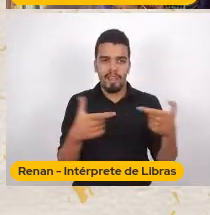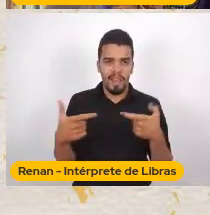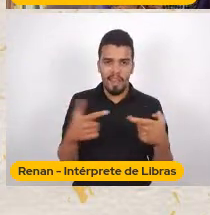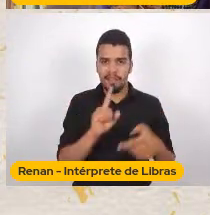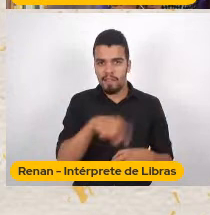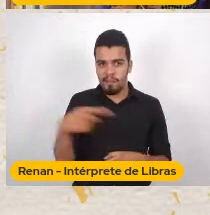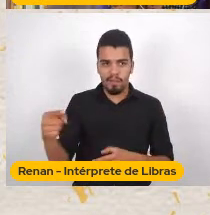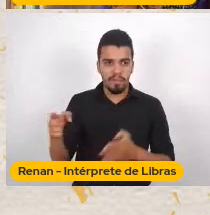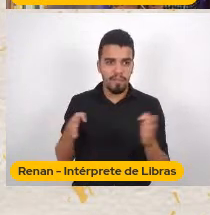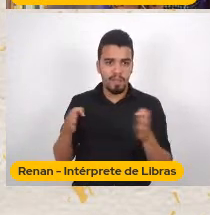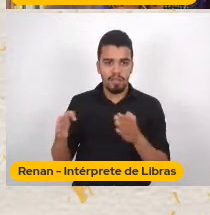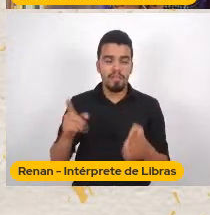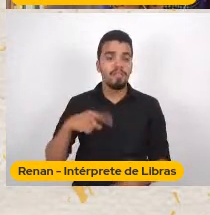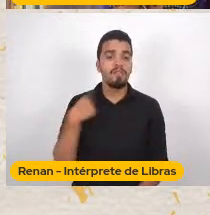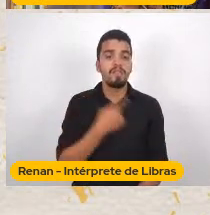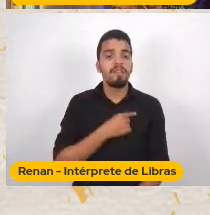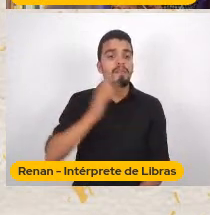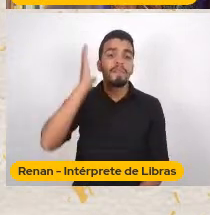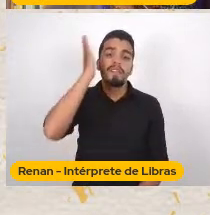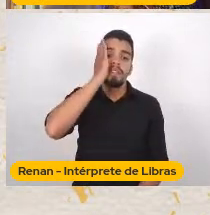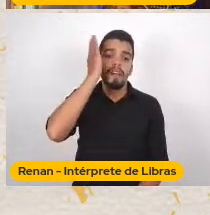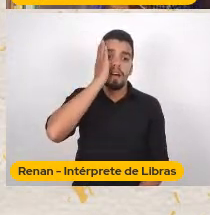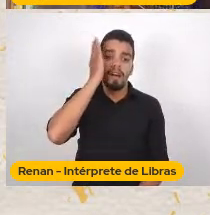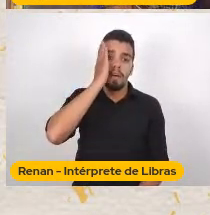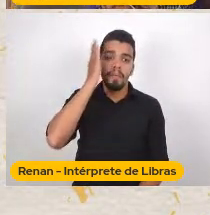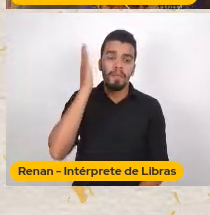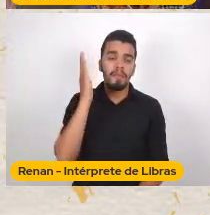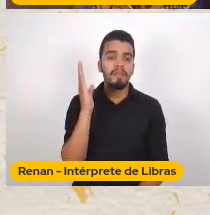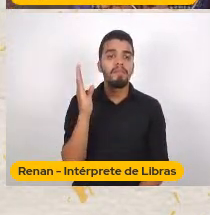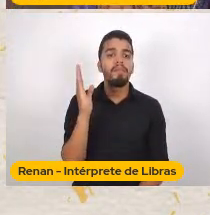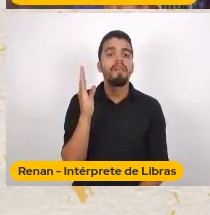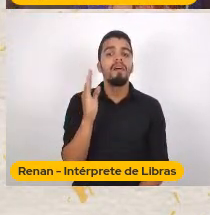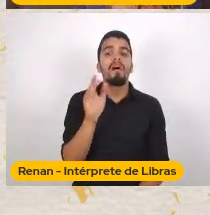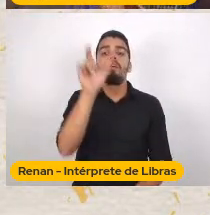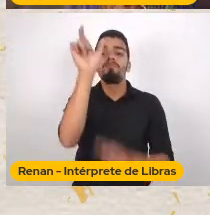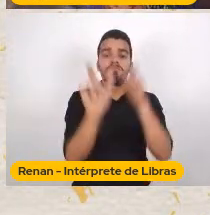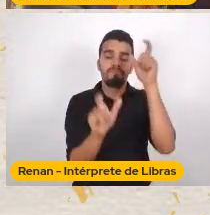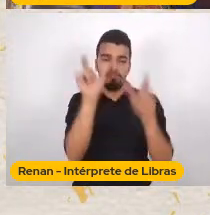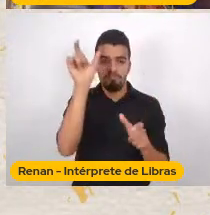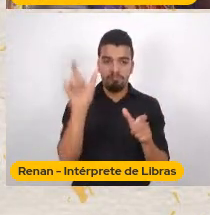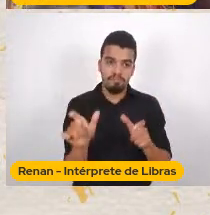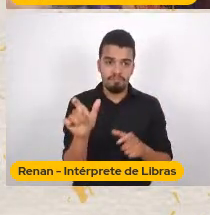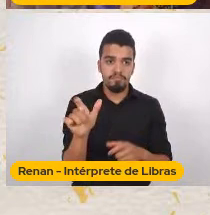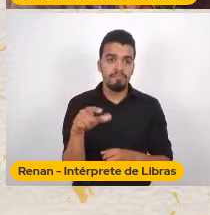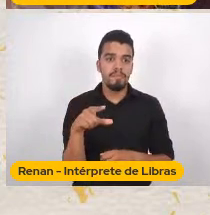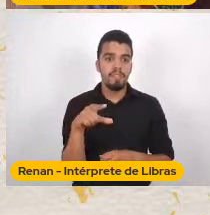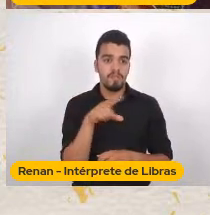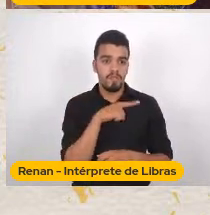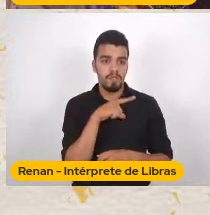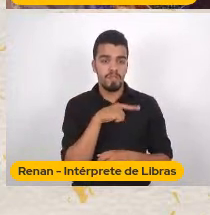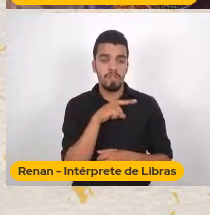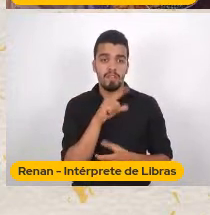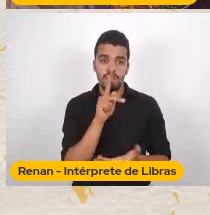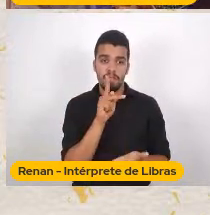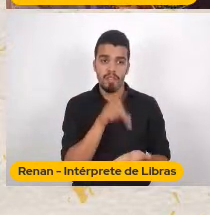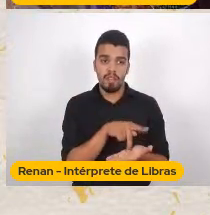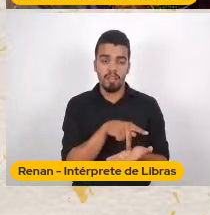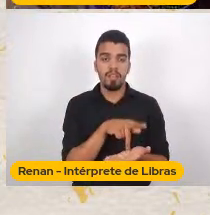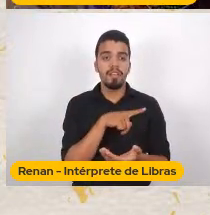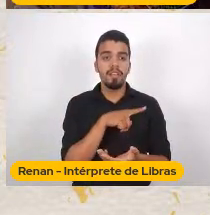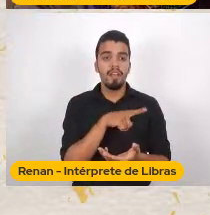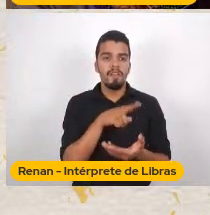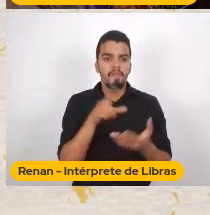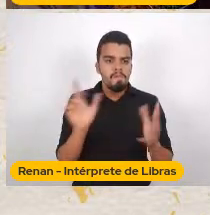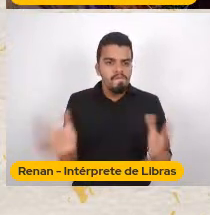quem tinha condições Quem tinha condições De levantar a Europa Depois da